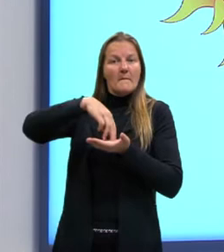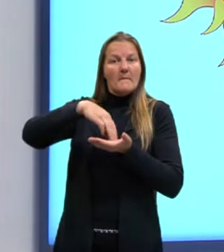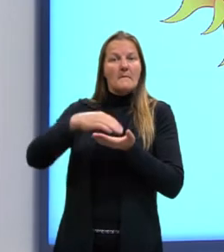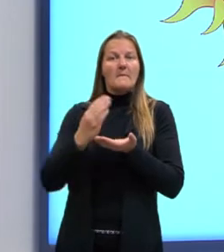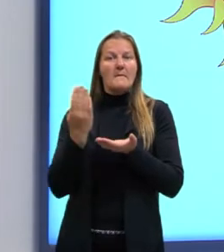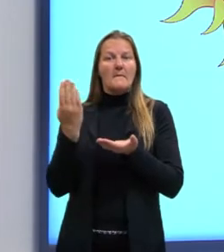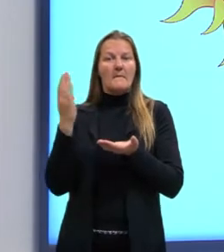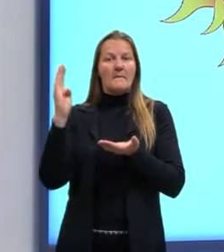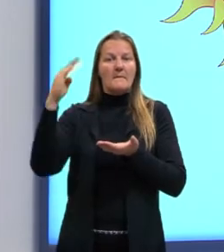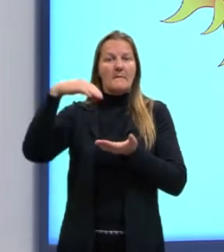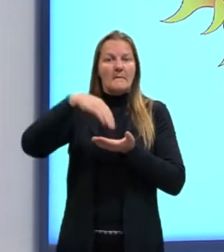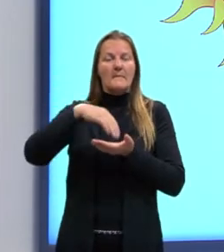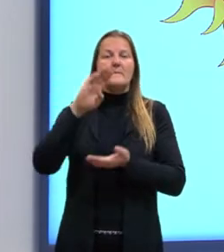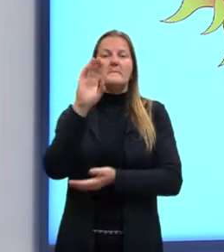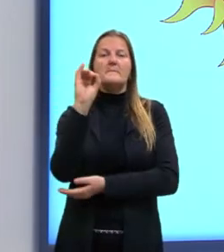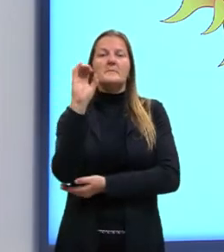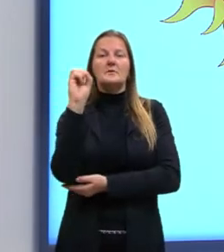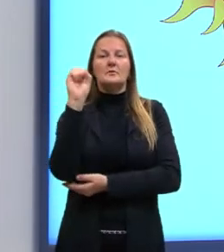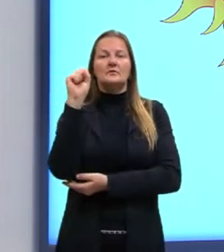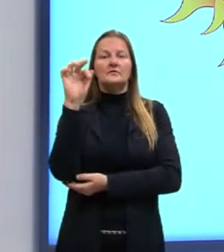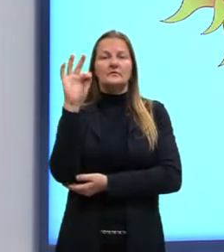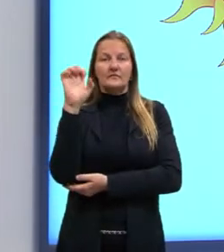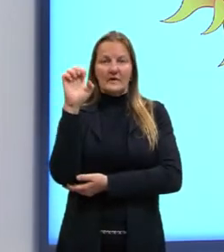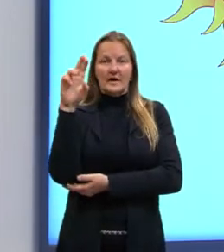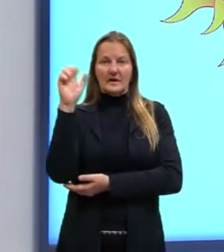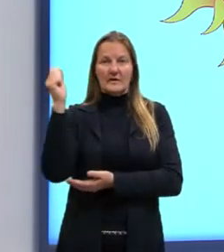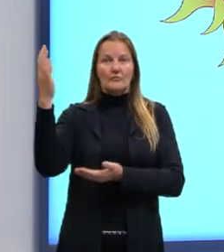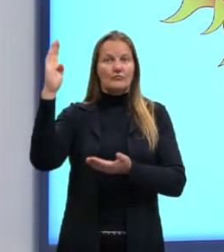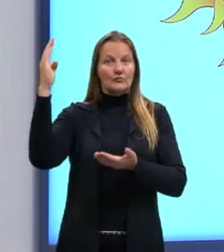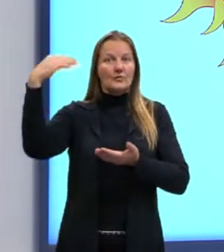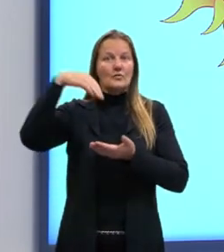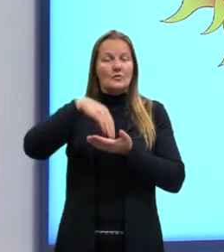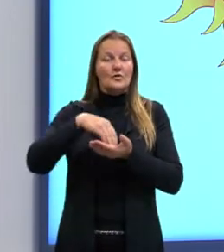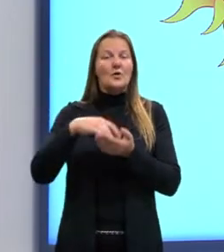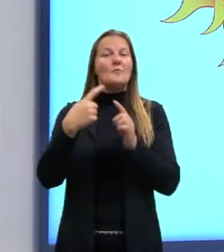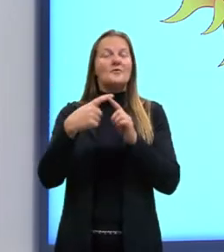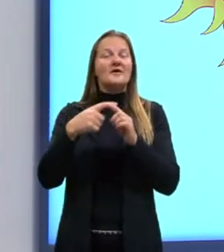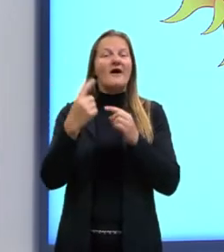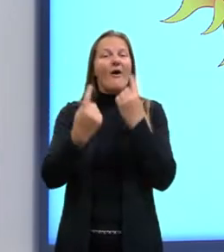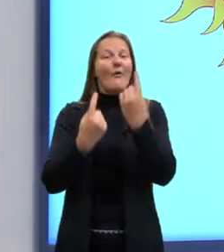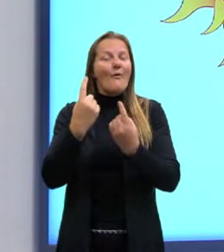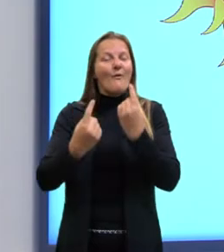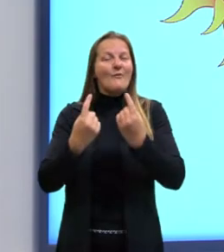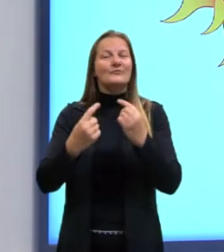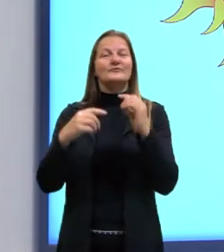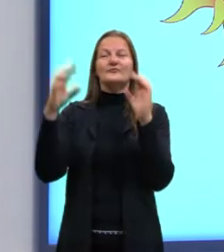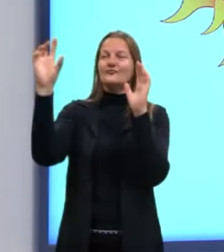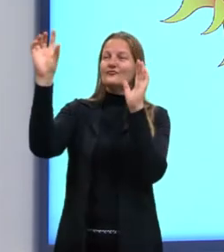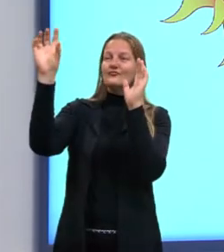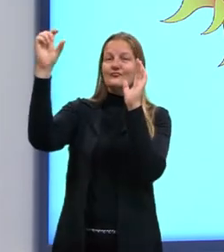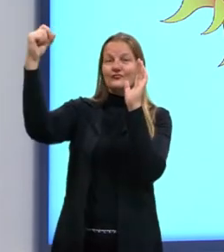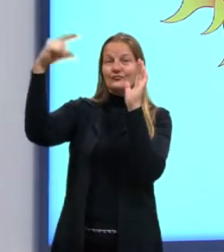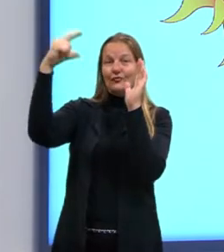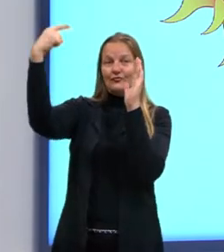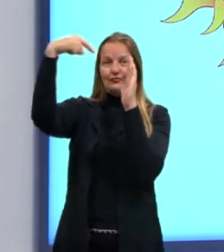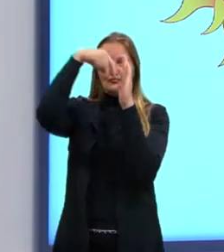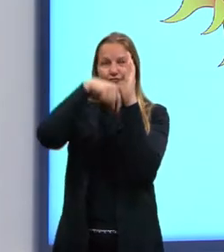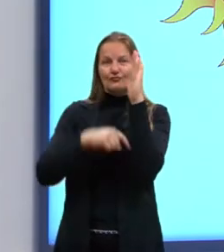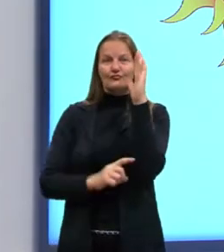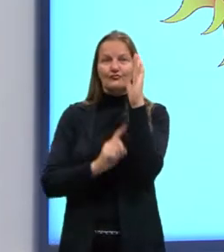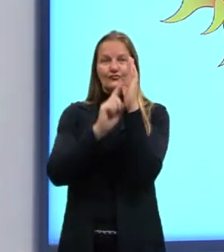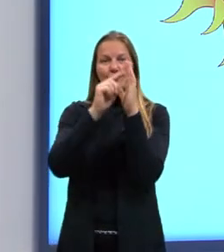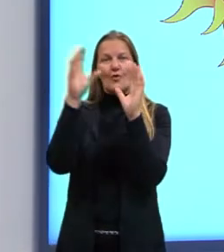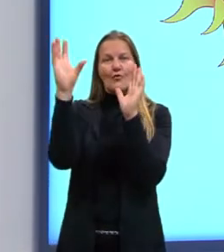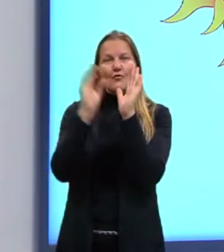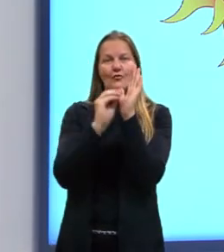por organismos denominados fotossintetizantes. Esses organismos também podem ser chamados